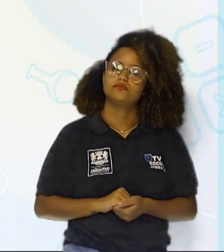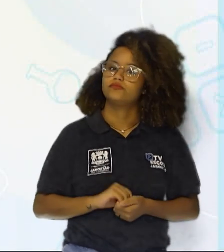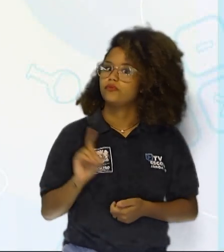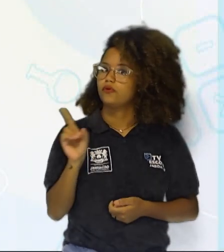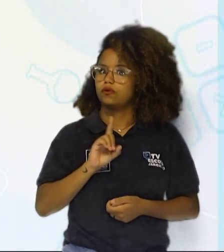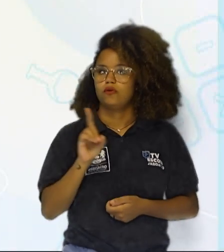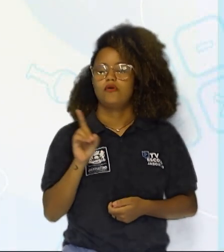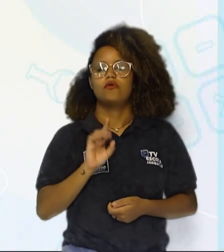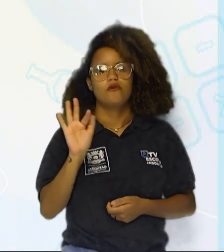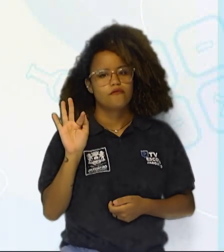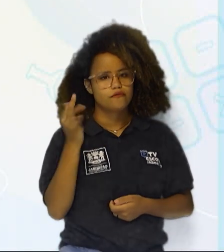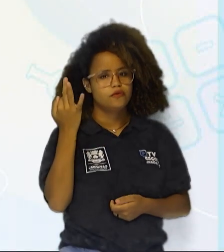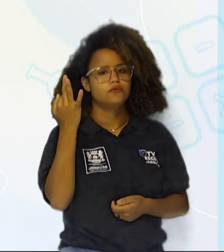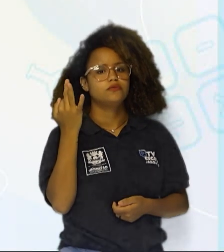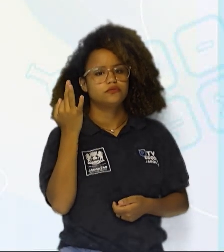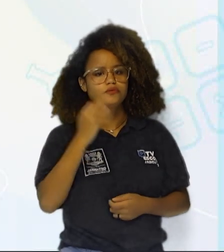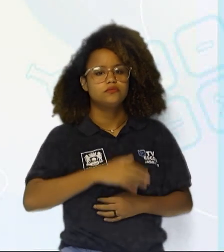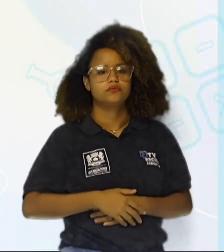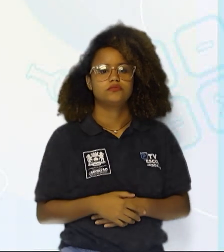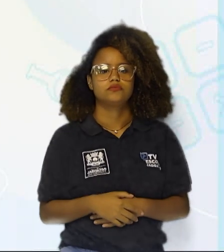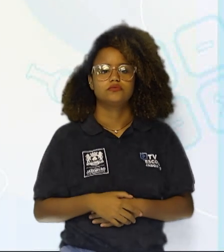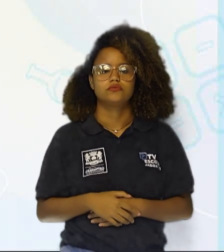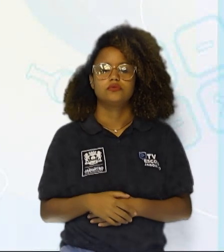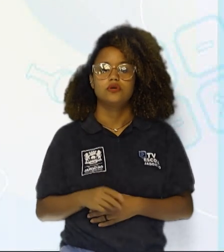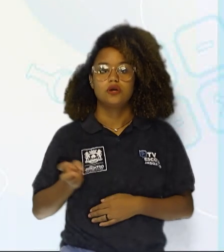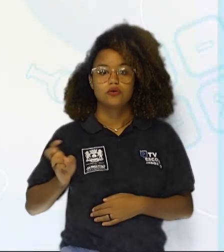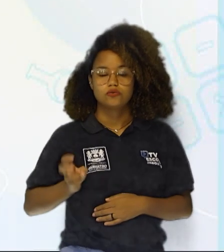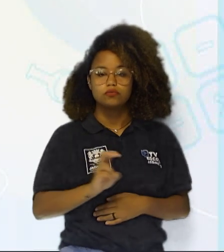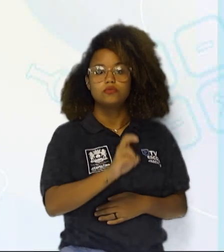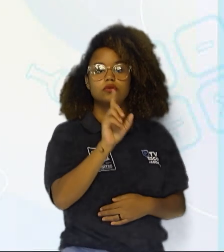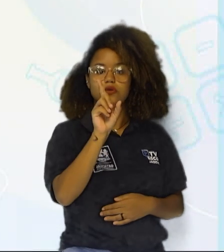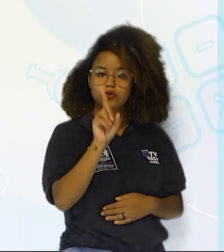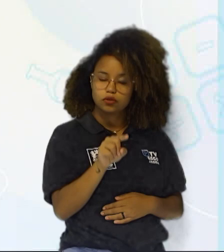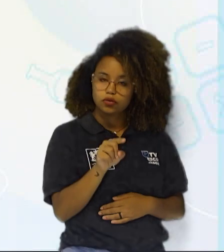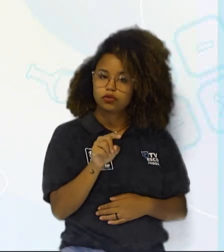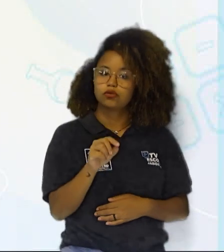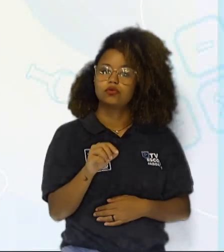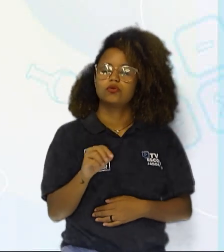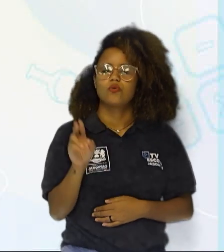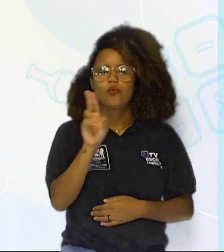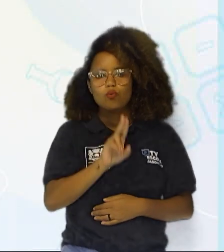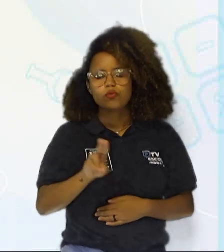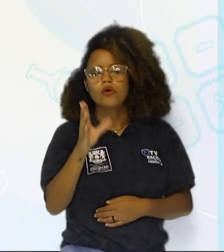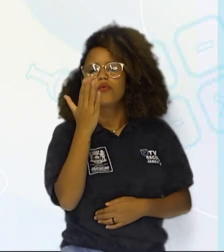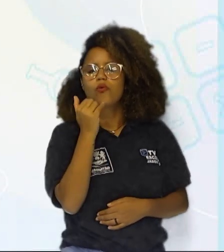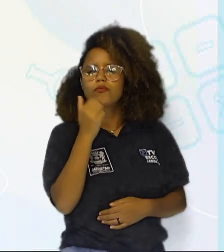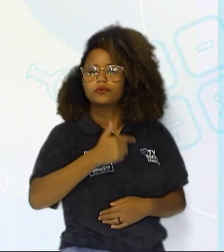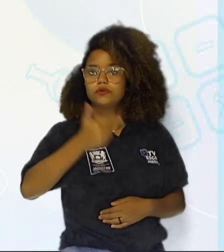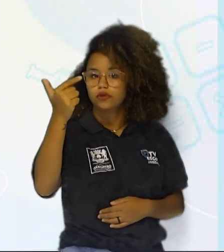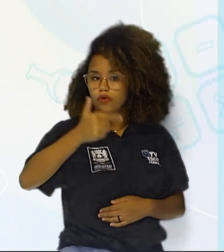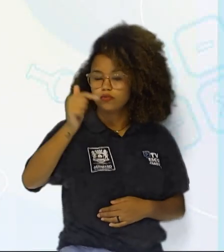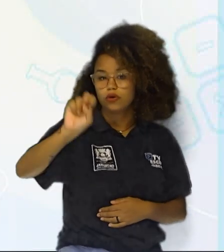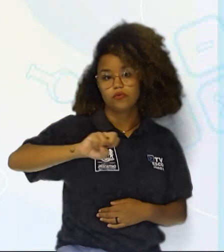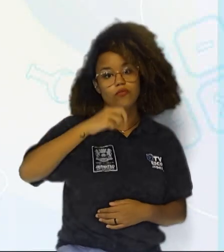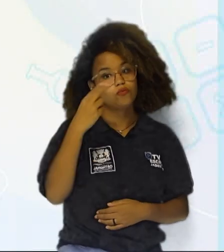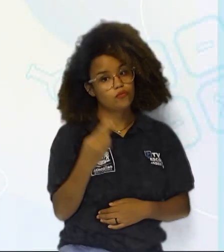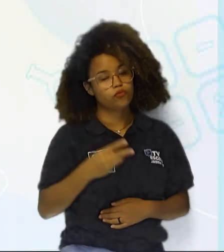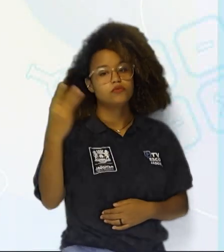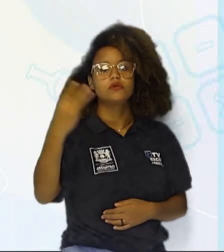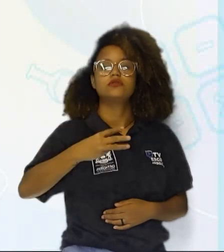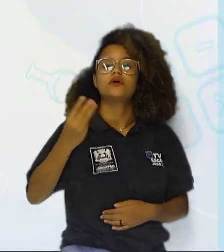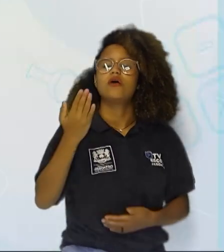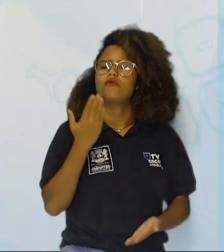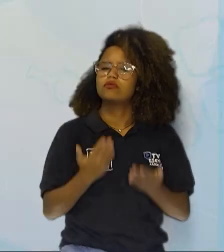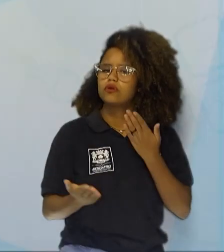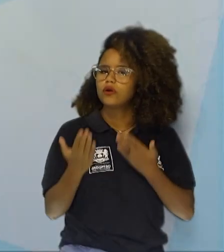Falso. A cobra, ela pode ser um consumidor secundário ou terciário. Vai depender